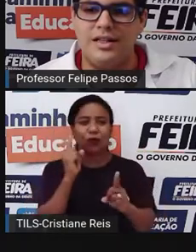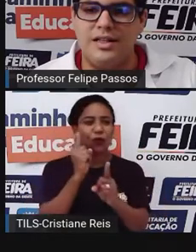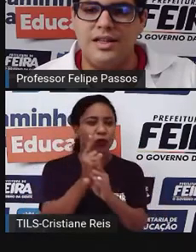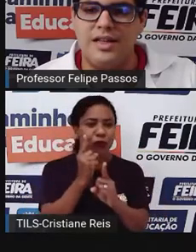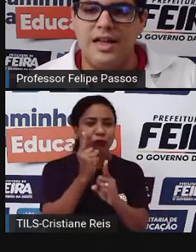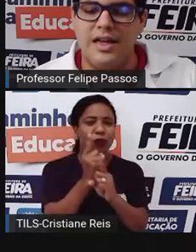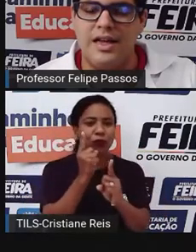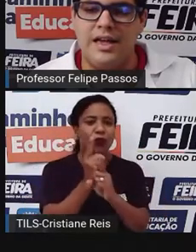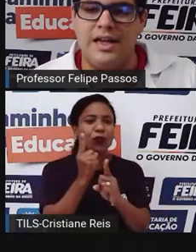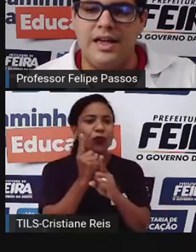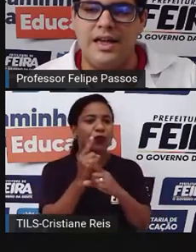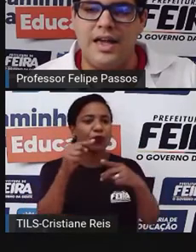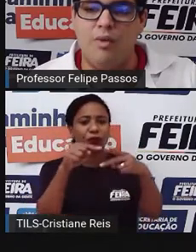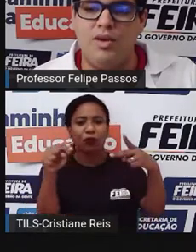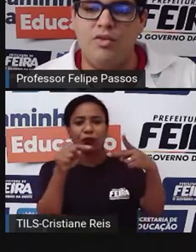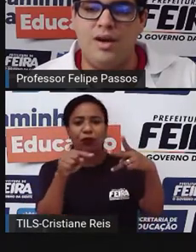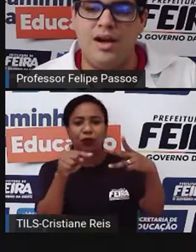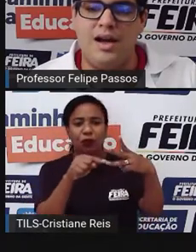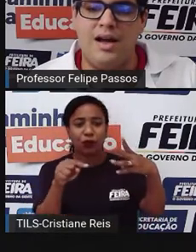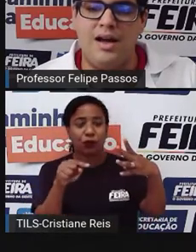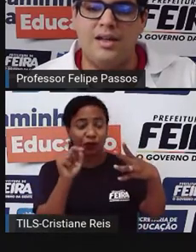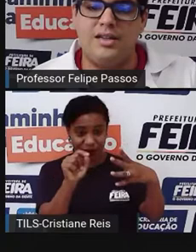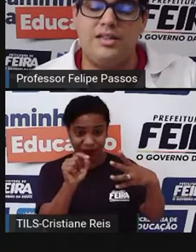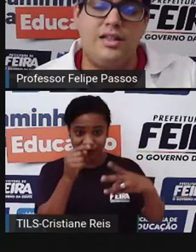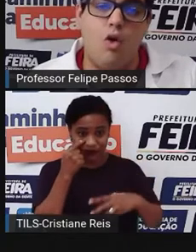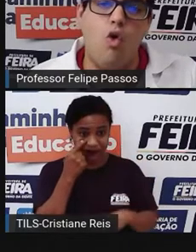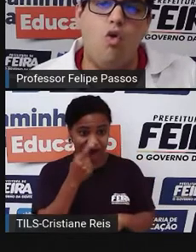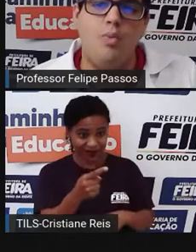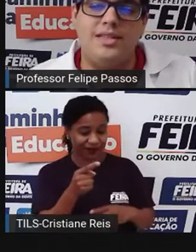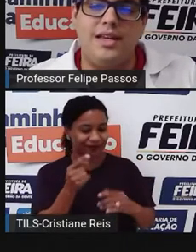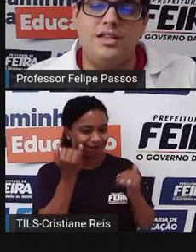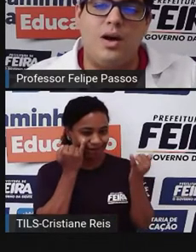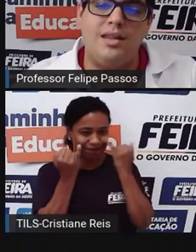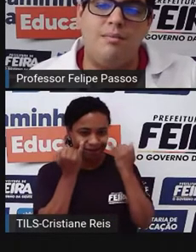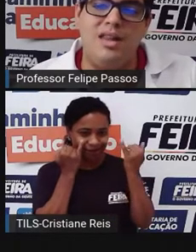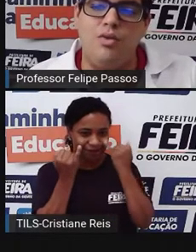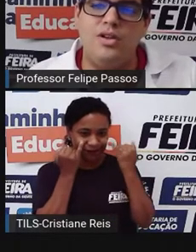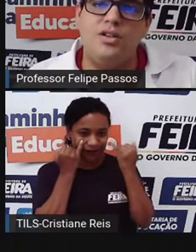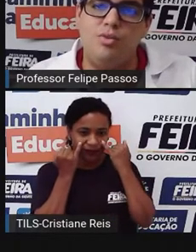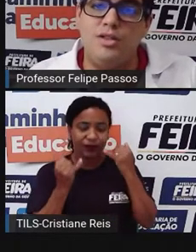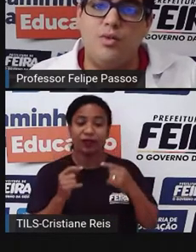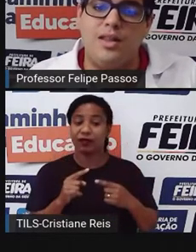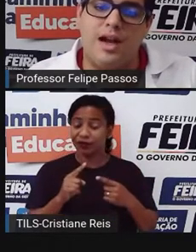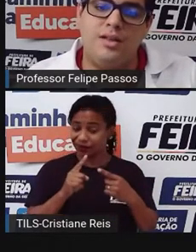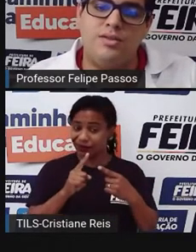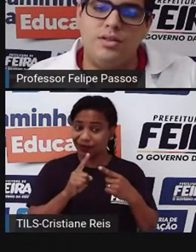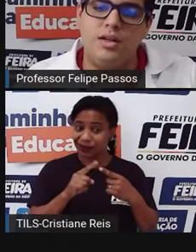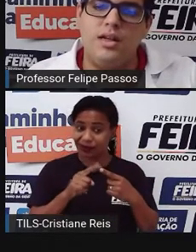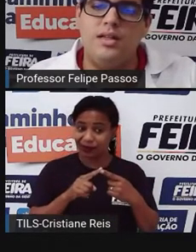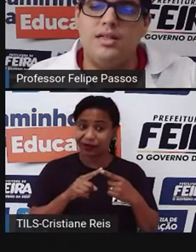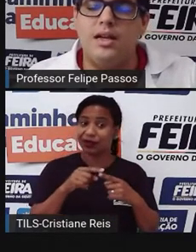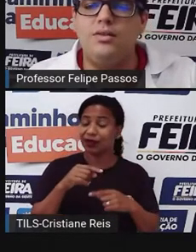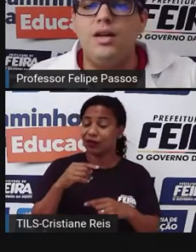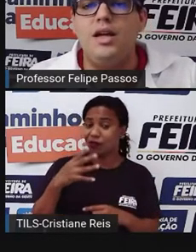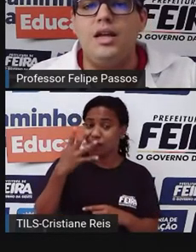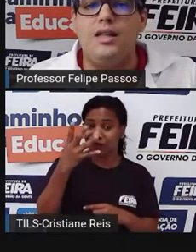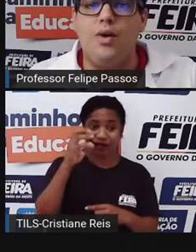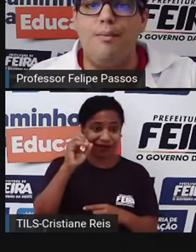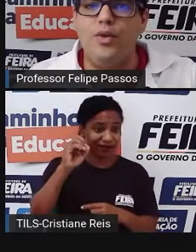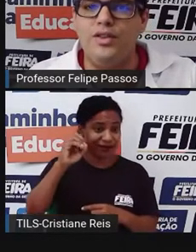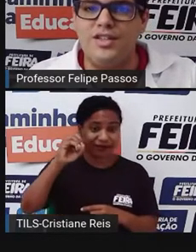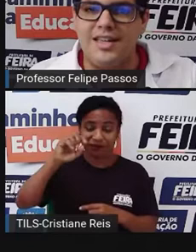é um bioma que ocupa cerca de 40 milhões de quilômetros quadrados, certo?